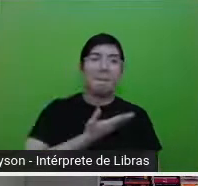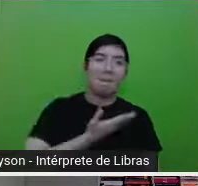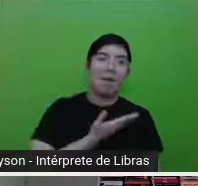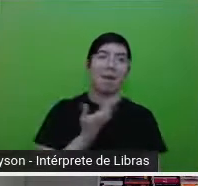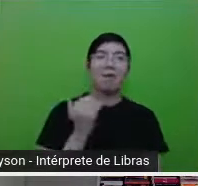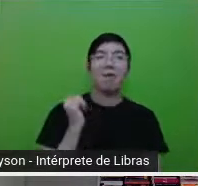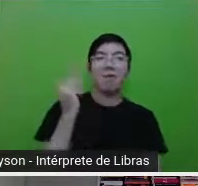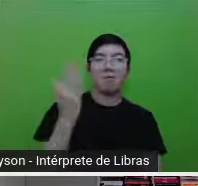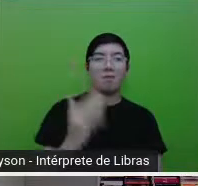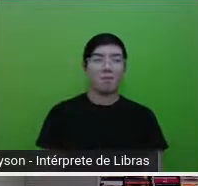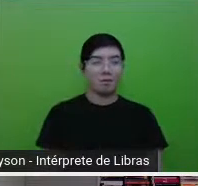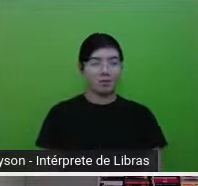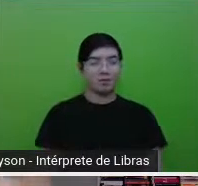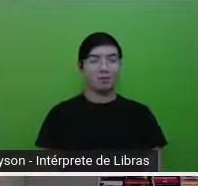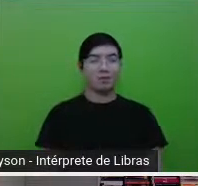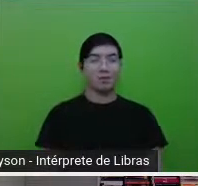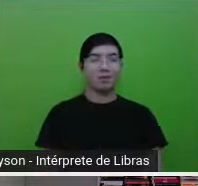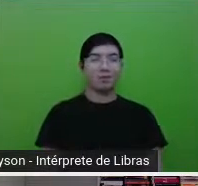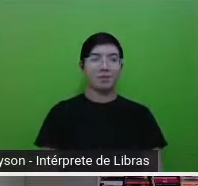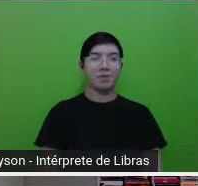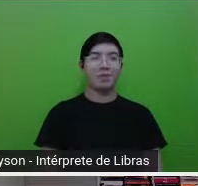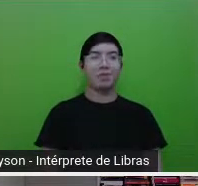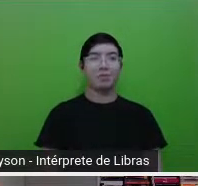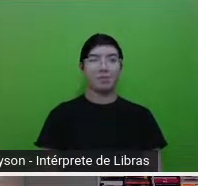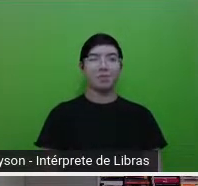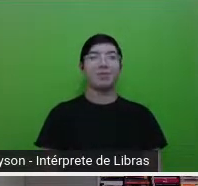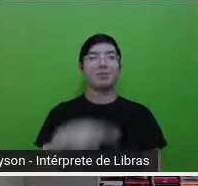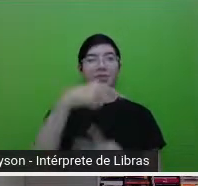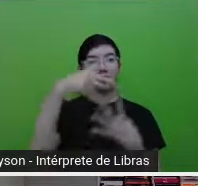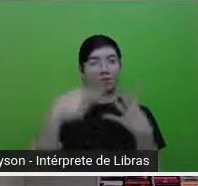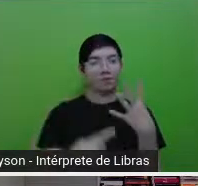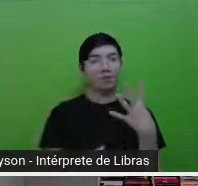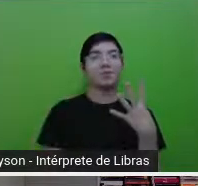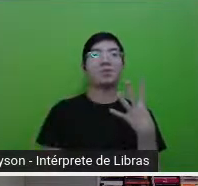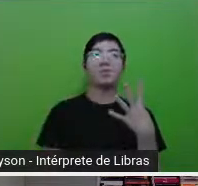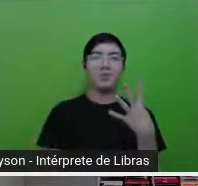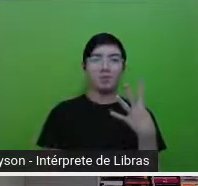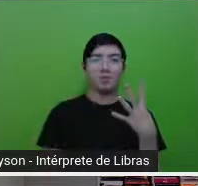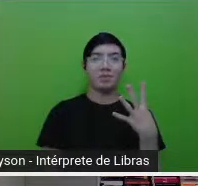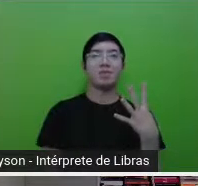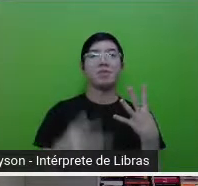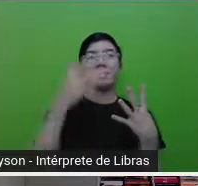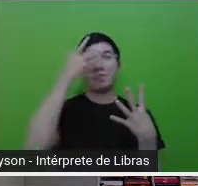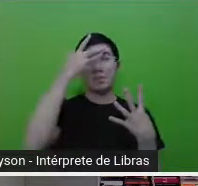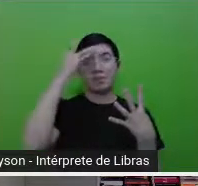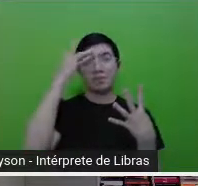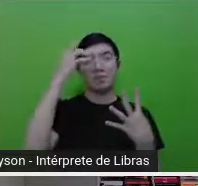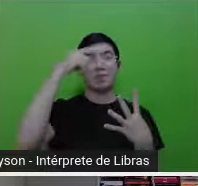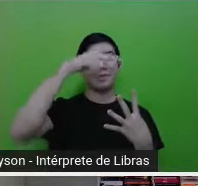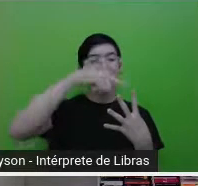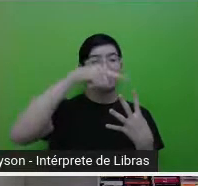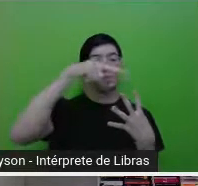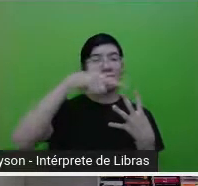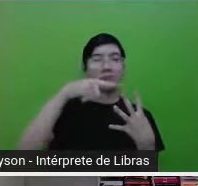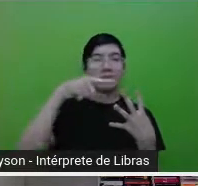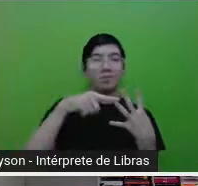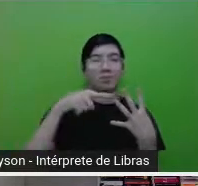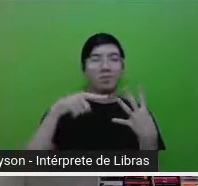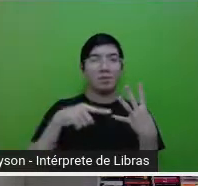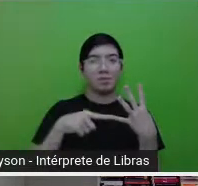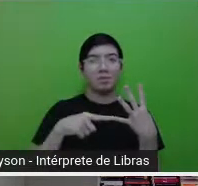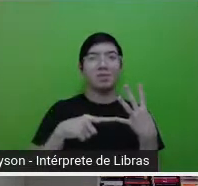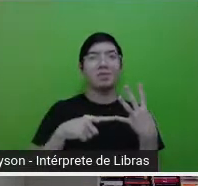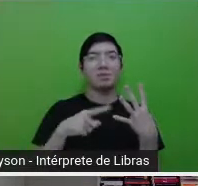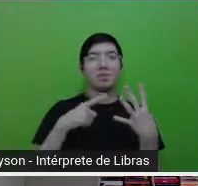Enfim, aí são esses quatro, Amiga Genial, A História de Quem Foge e de Quem Fica, História do Novo Sobrenome, História da